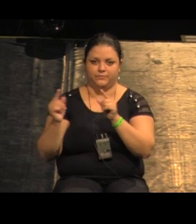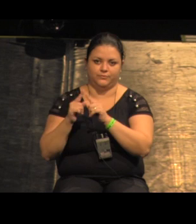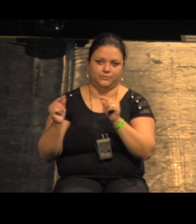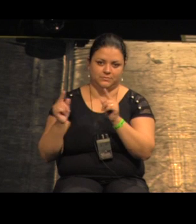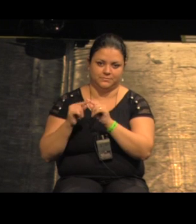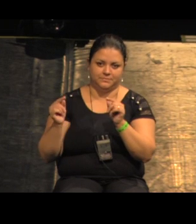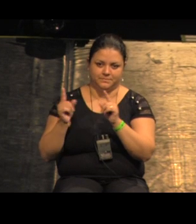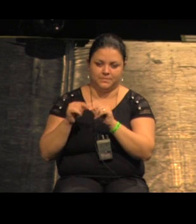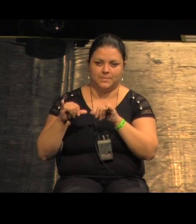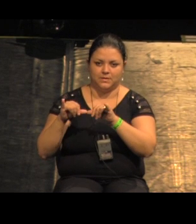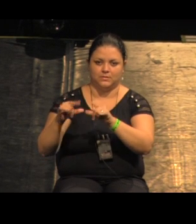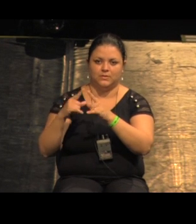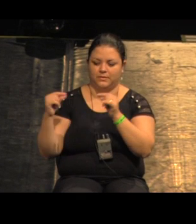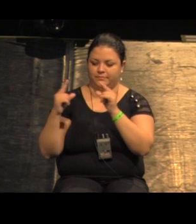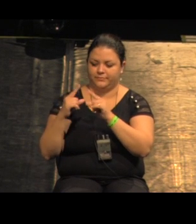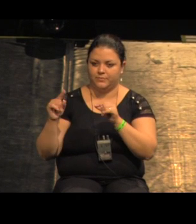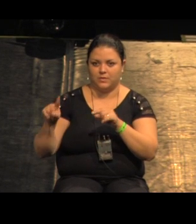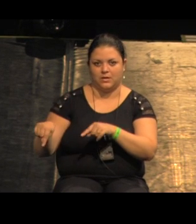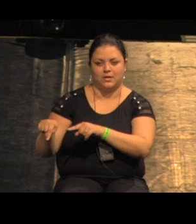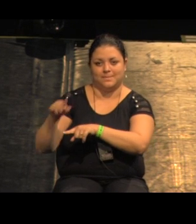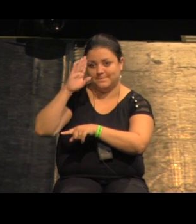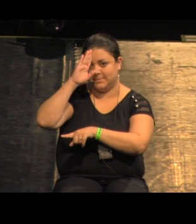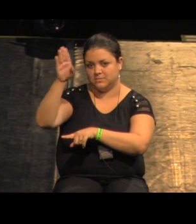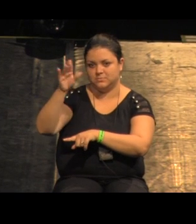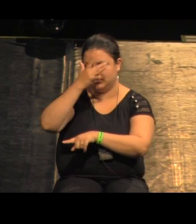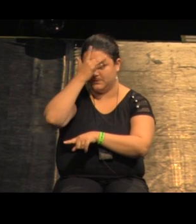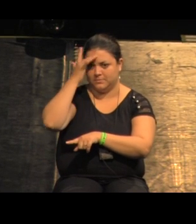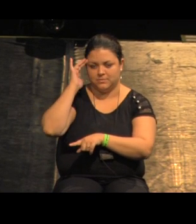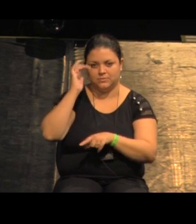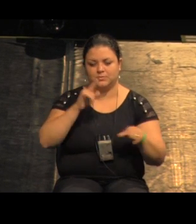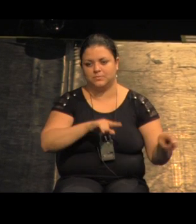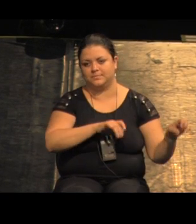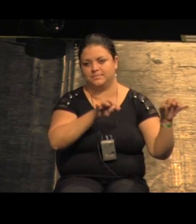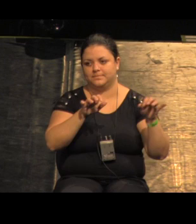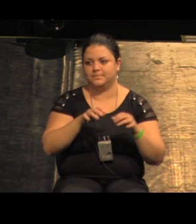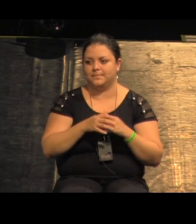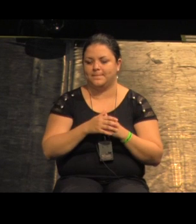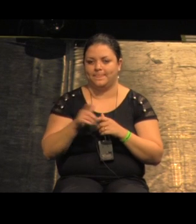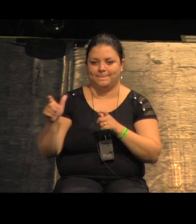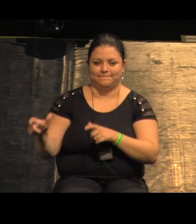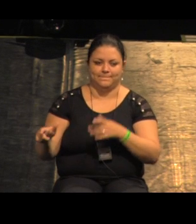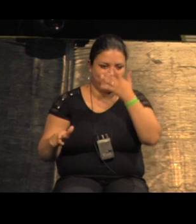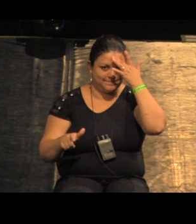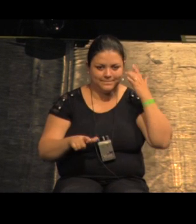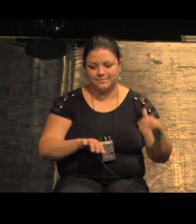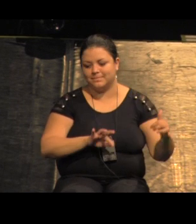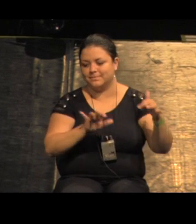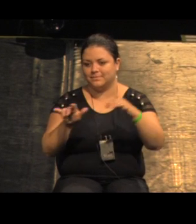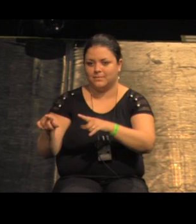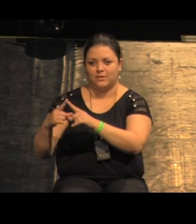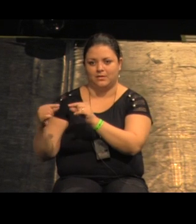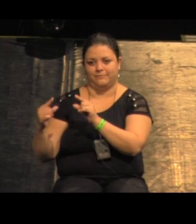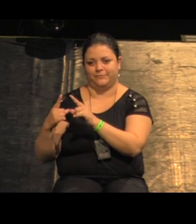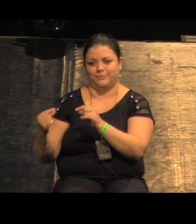que é o principal lugar e o único lugar de lazer dessa comunidade